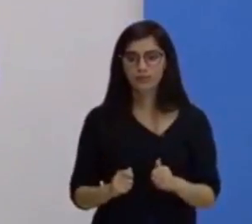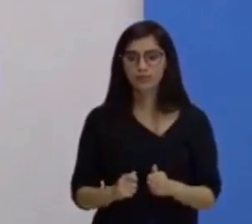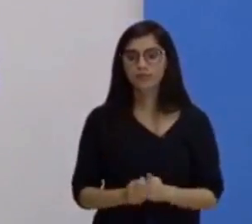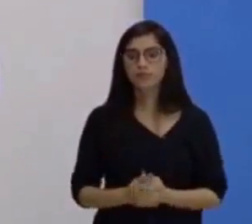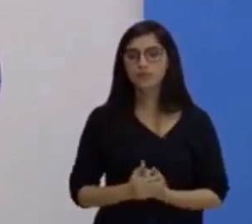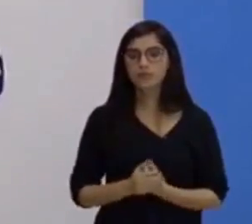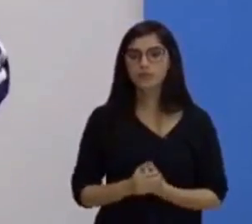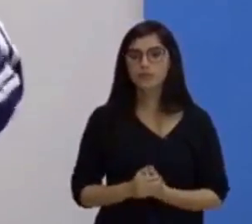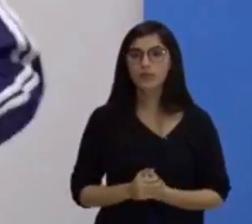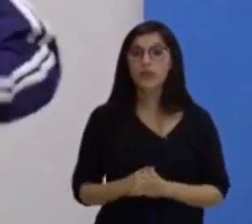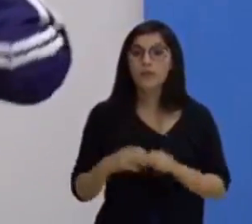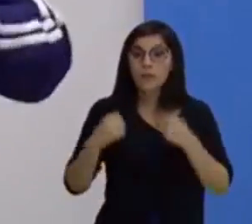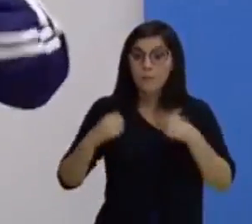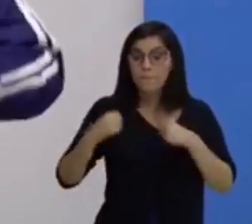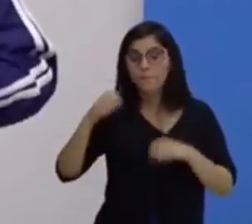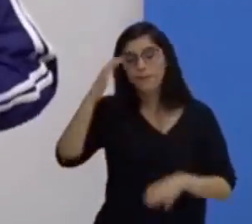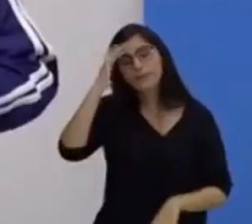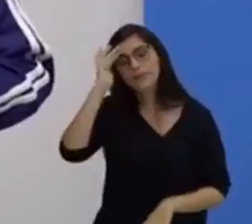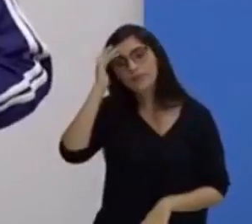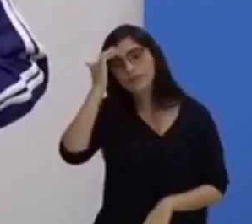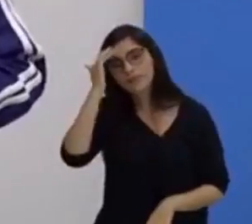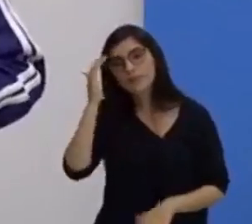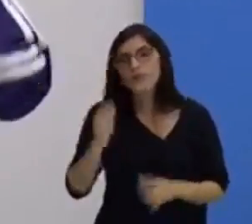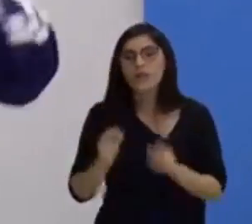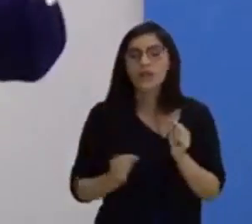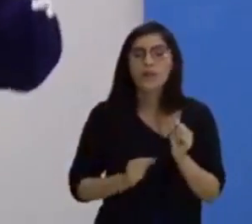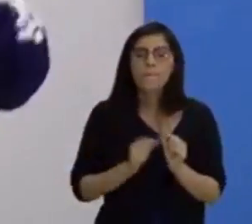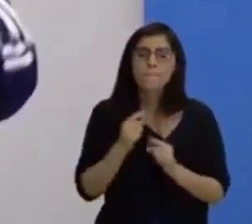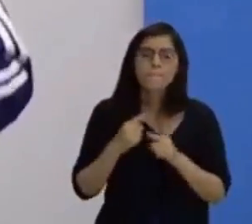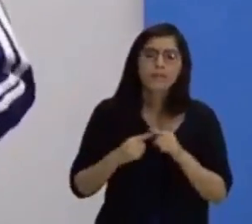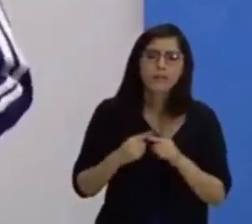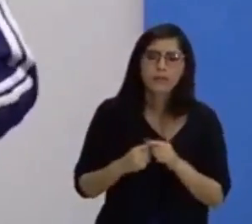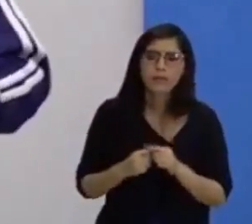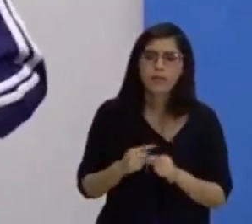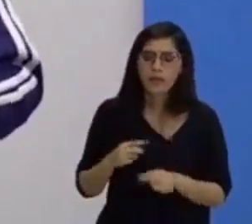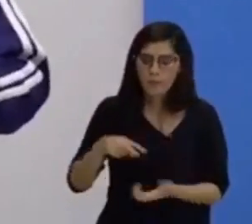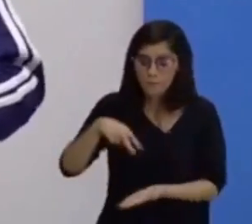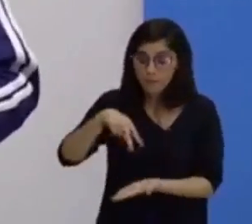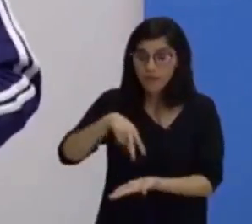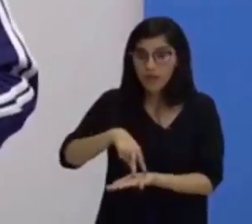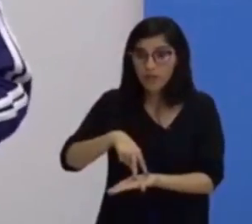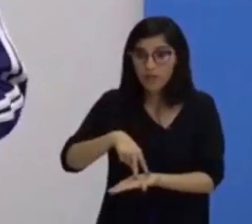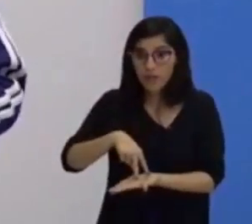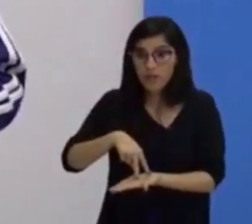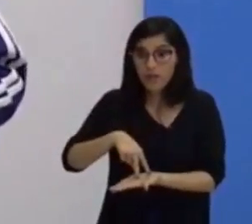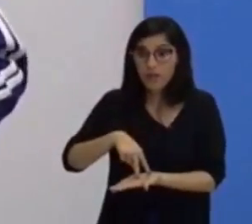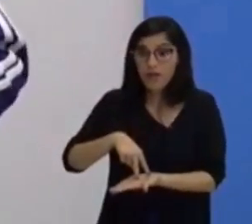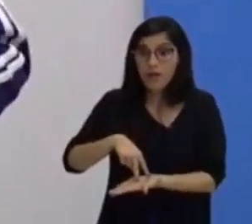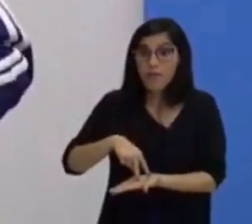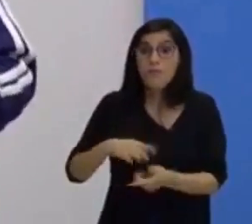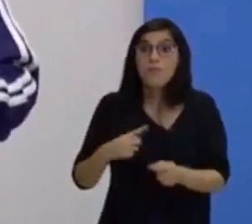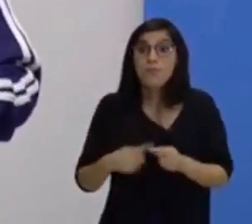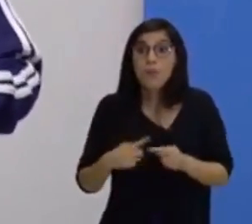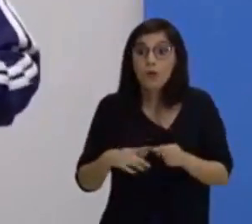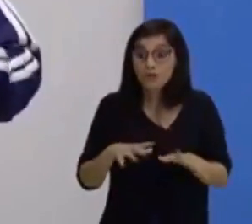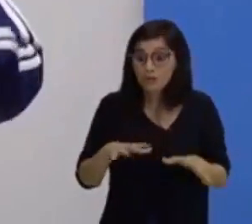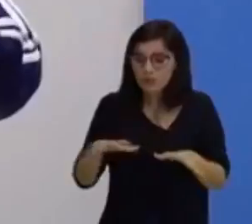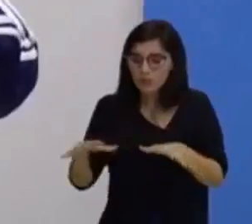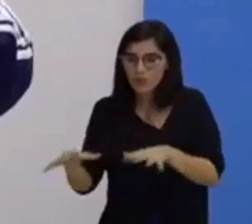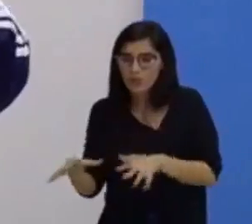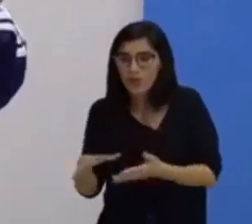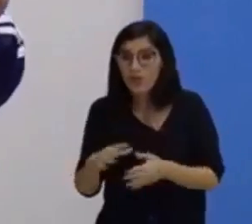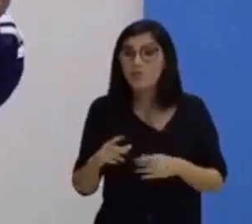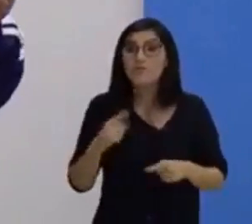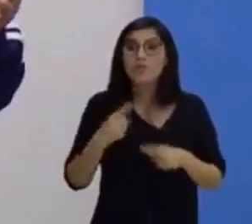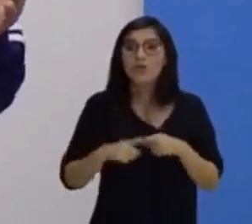vamos poder entender por que nós ficamos em pé, por que nós nos movimentamos, por que nós corremos,